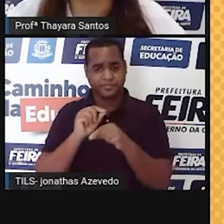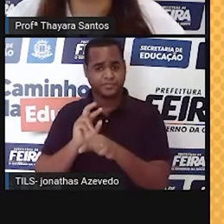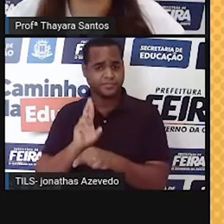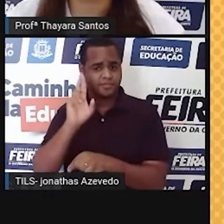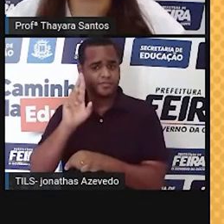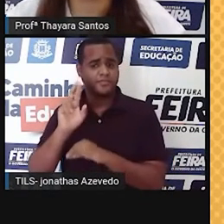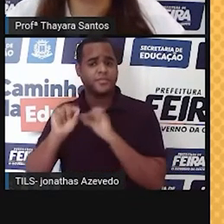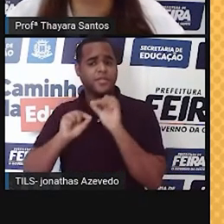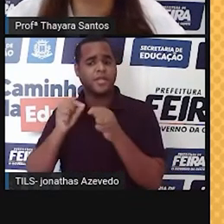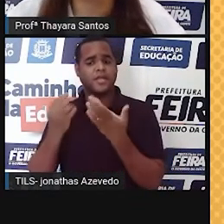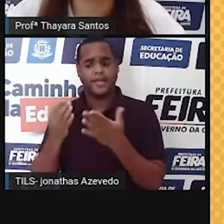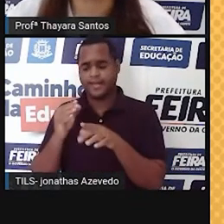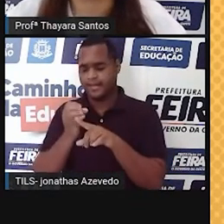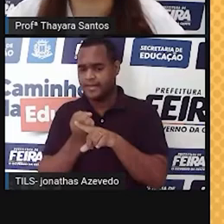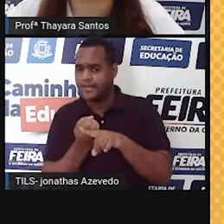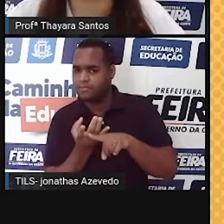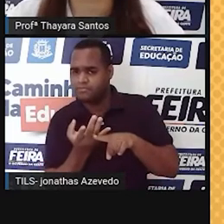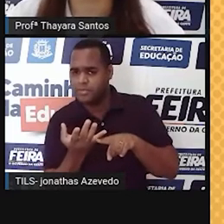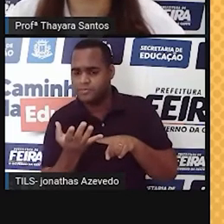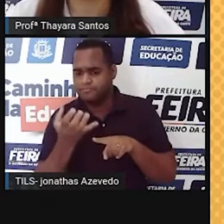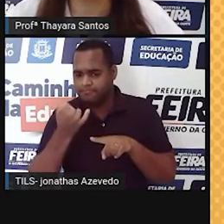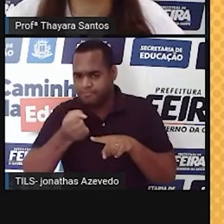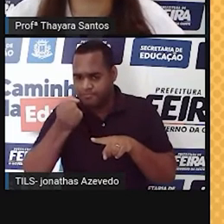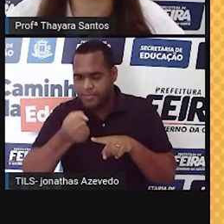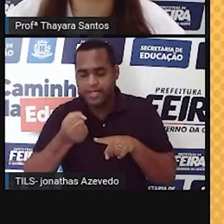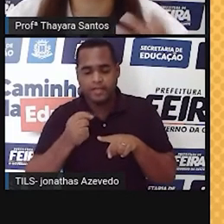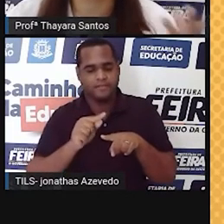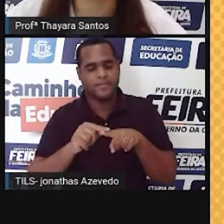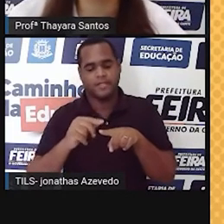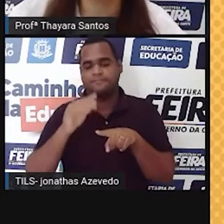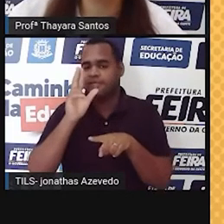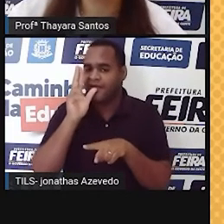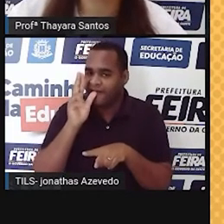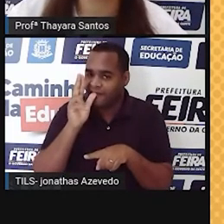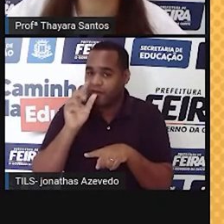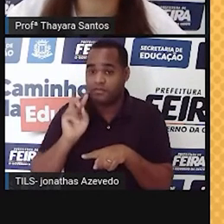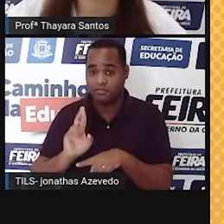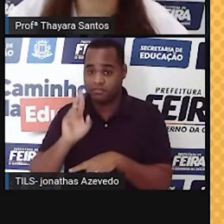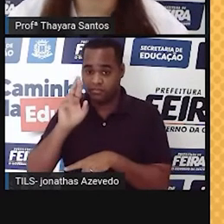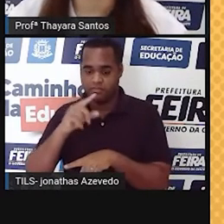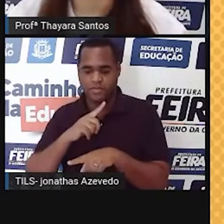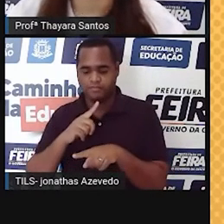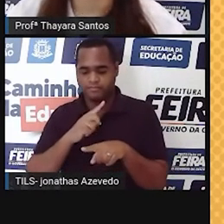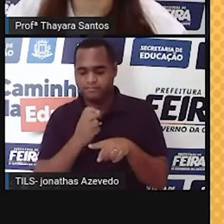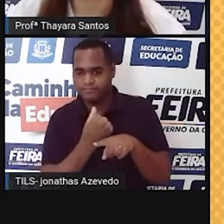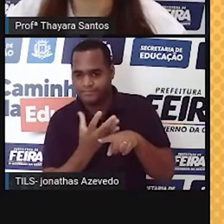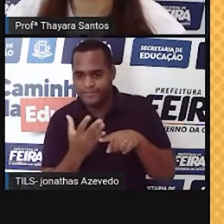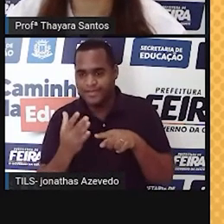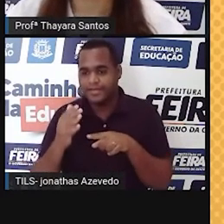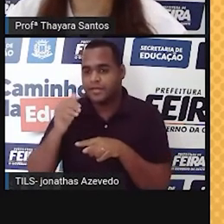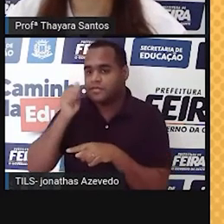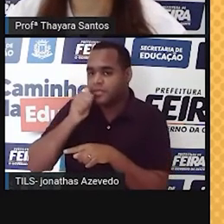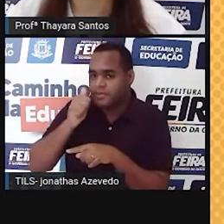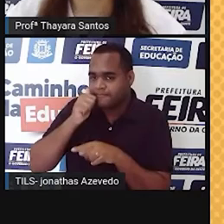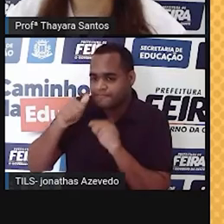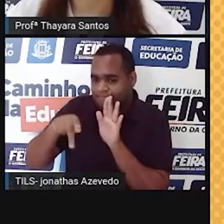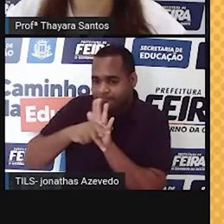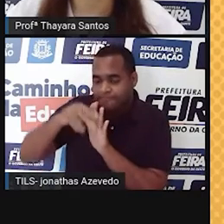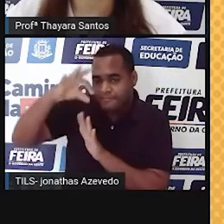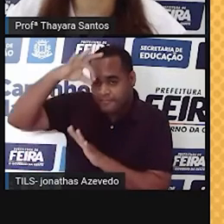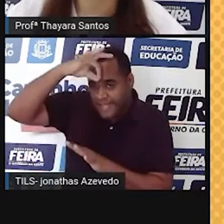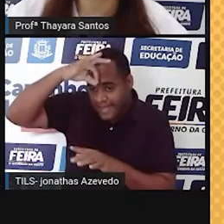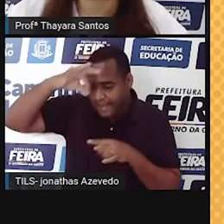esse sêmen, esse ejaculado, é o pênis. Vai introduzir na estrutura reprodutiva feminina para que esse